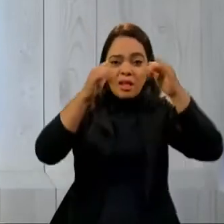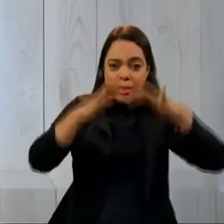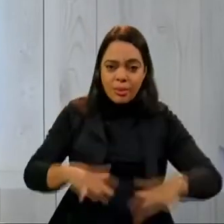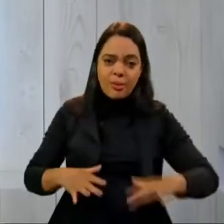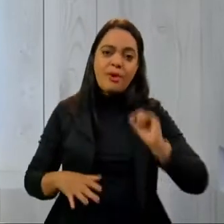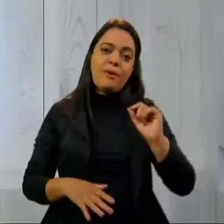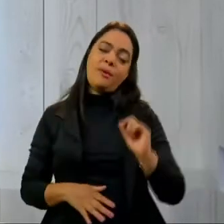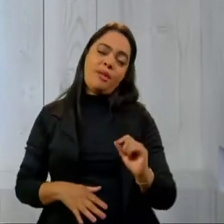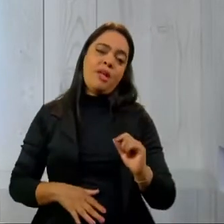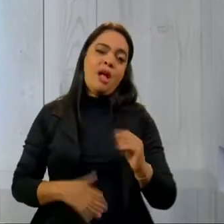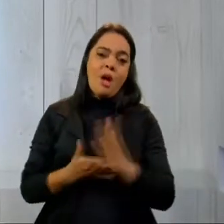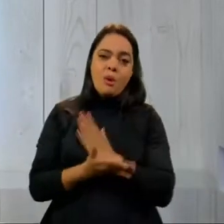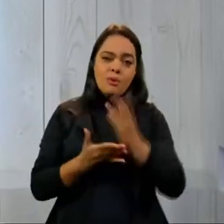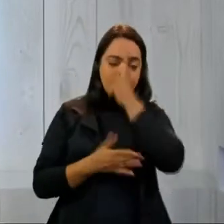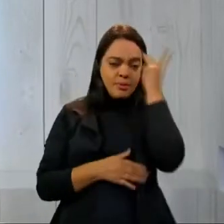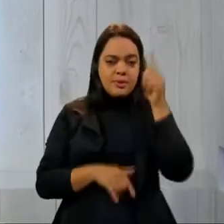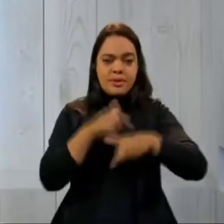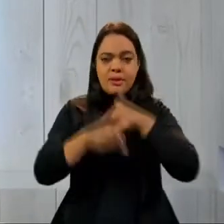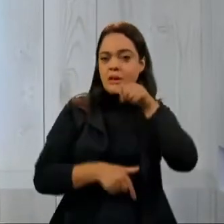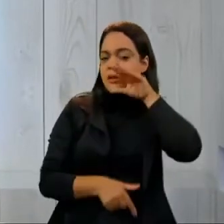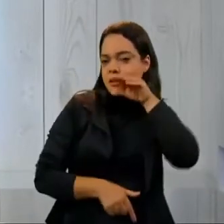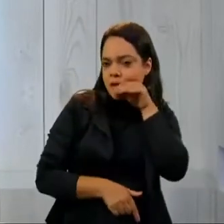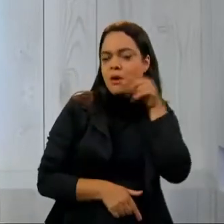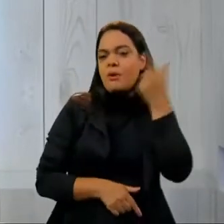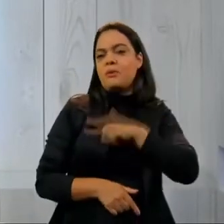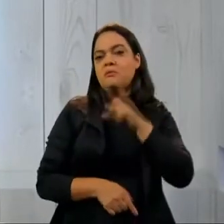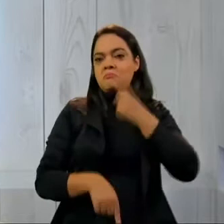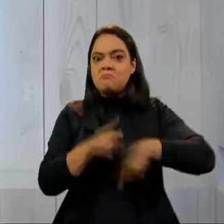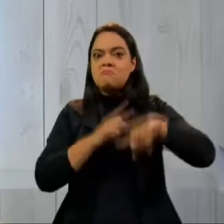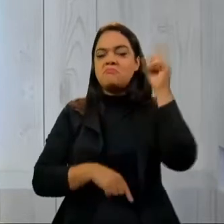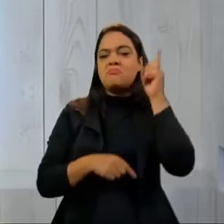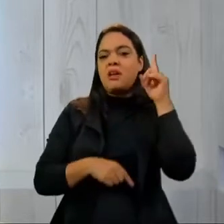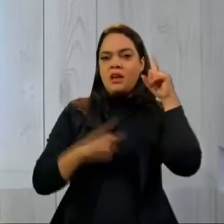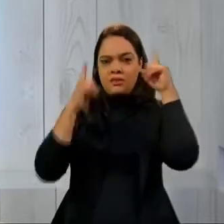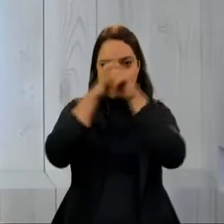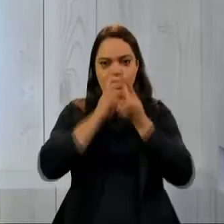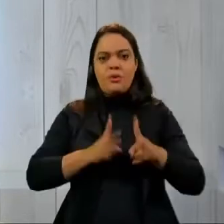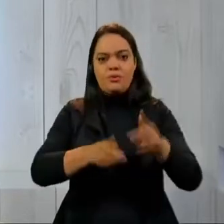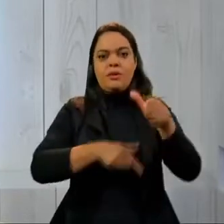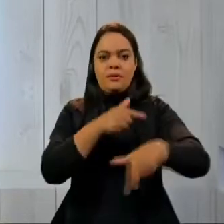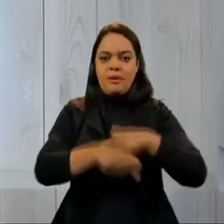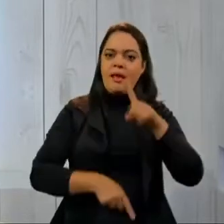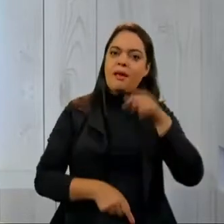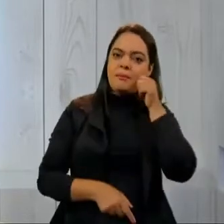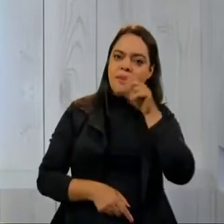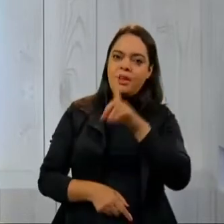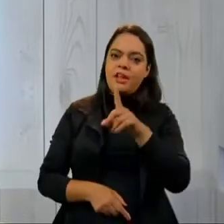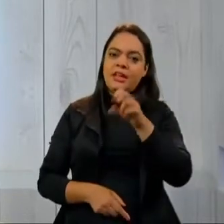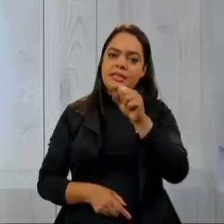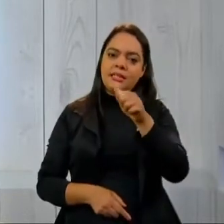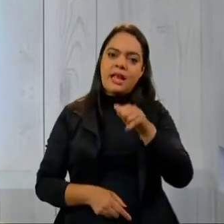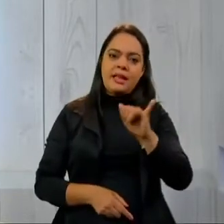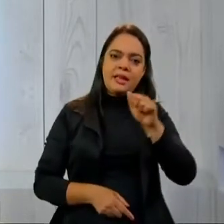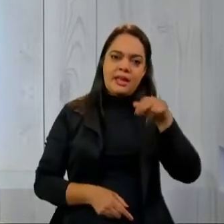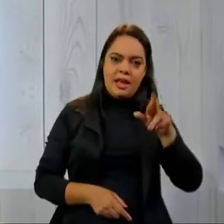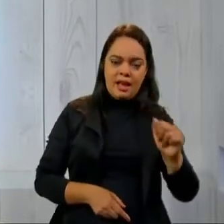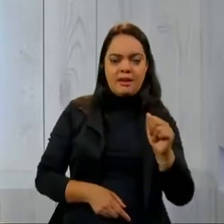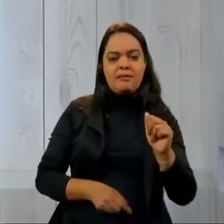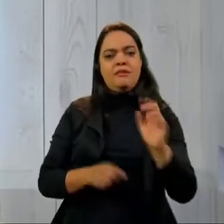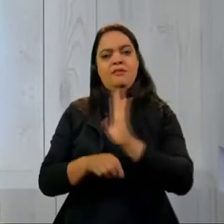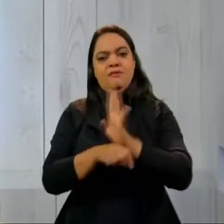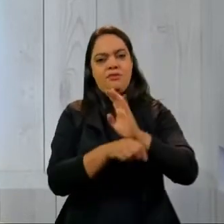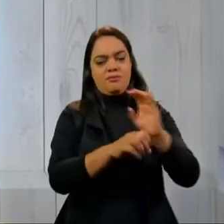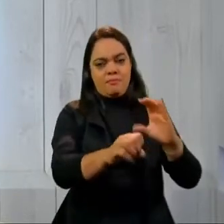domésticos conseguiram driblar as dificuldades para se manterem ativos. Esse é o caso da diarista Sayara, que mandou um vídeo para a gente